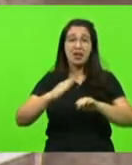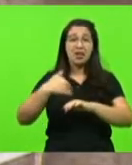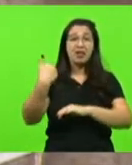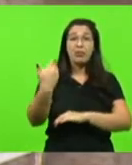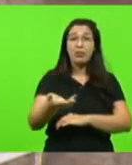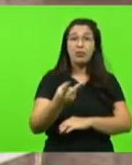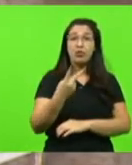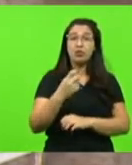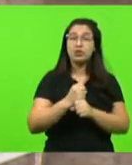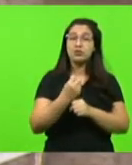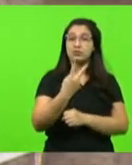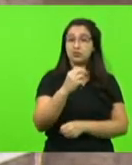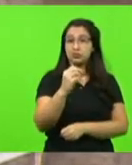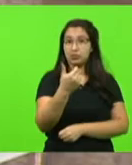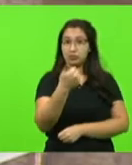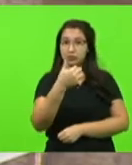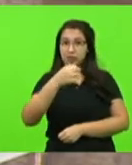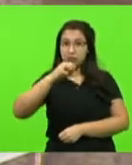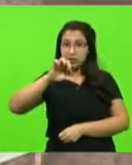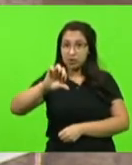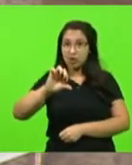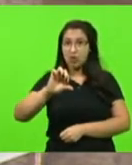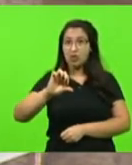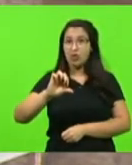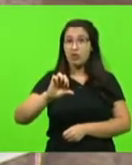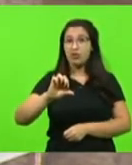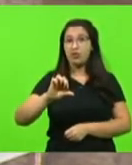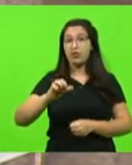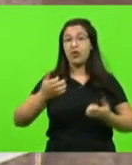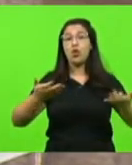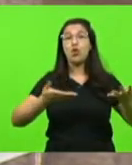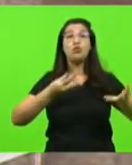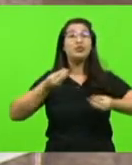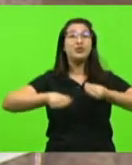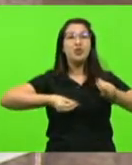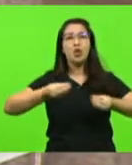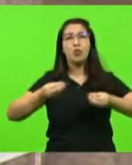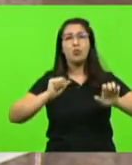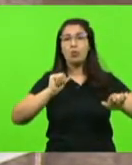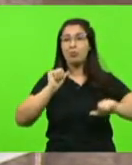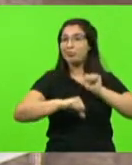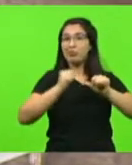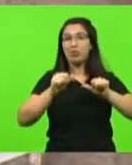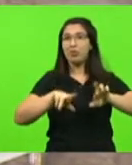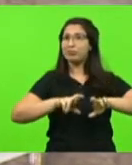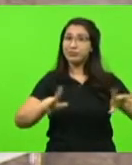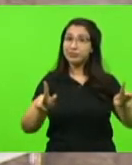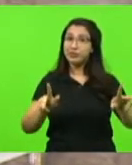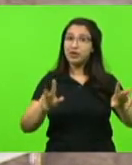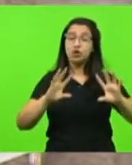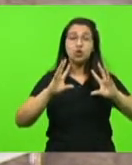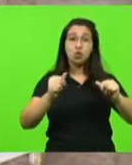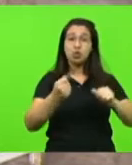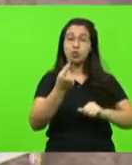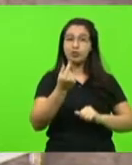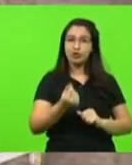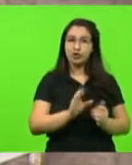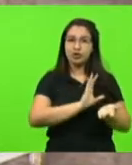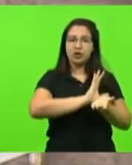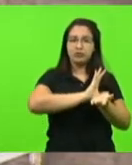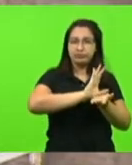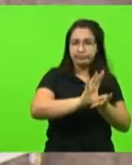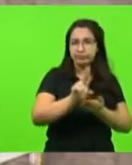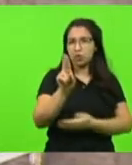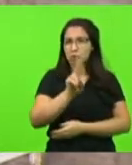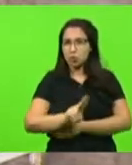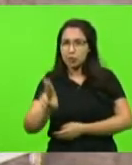realidade vem mudando a passos largos. E todo o recurso que está sendo usado